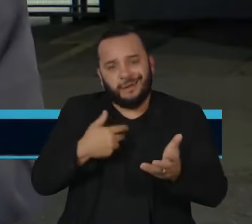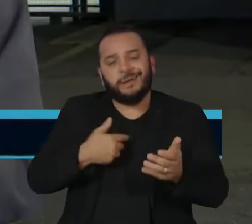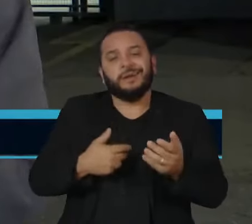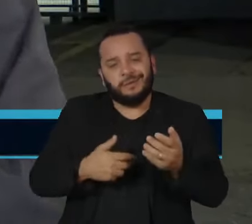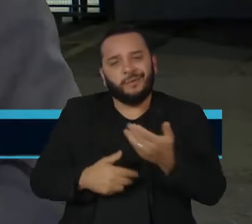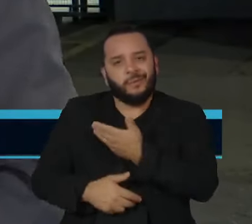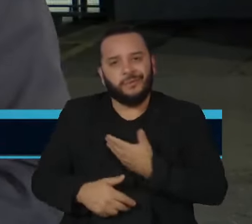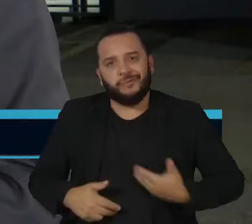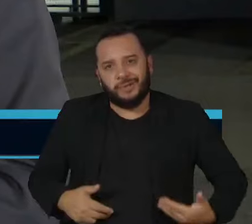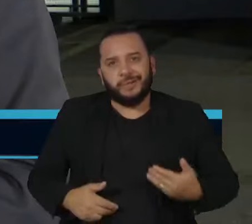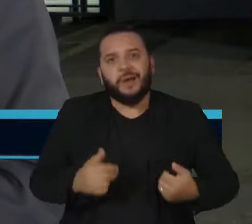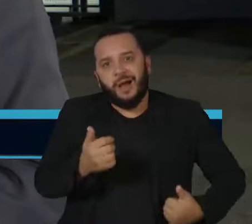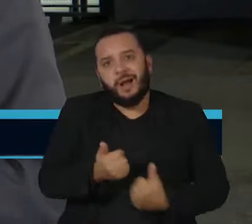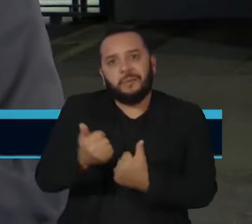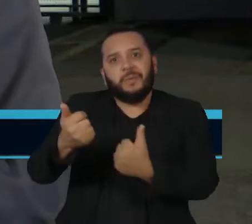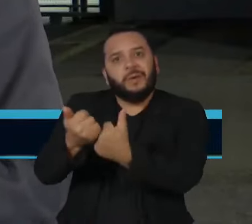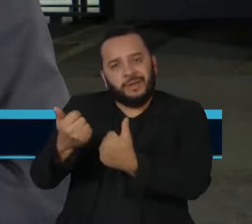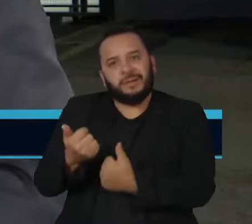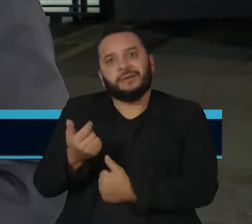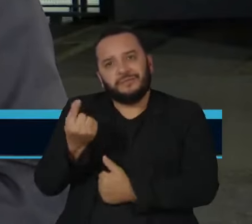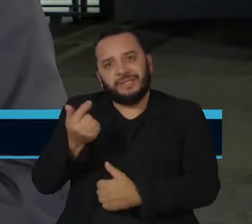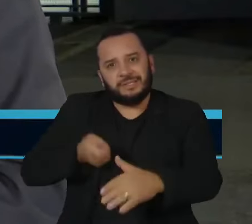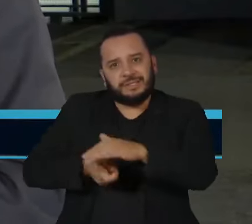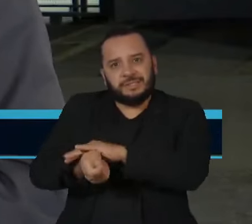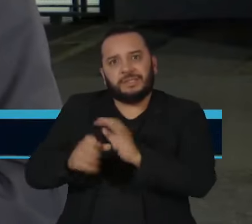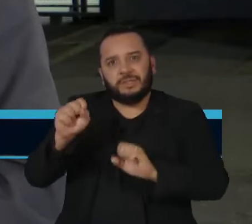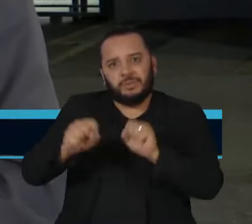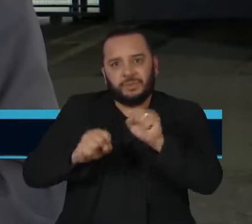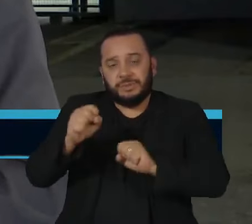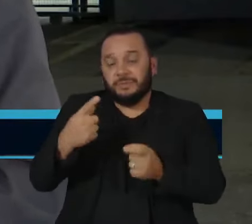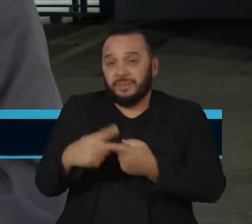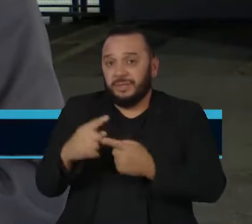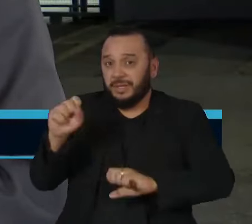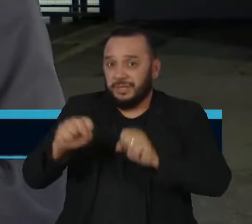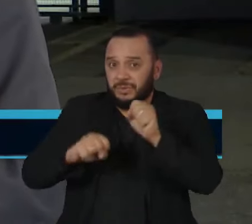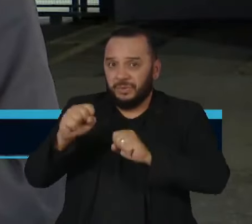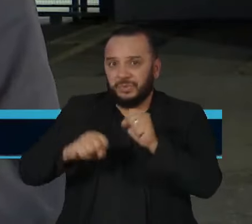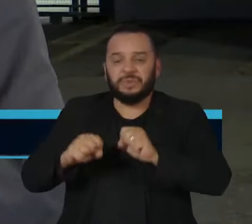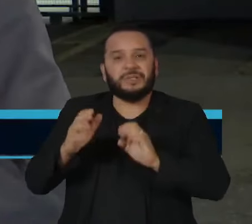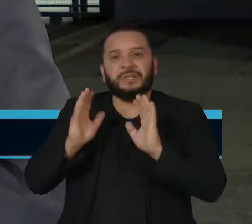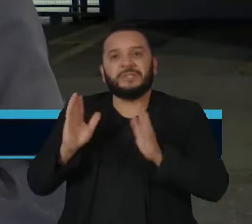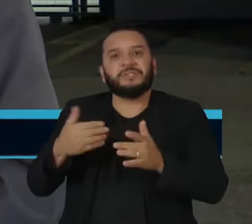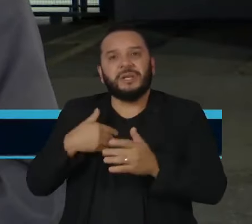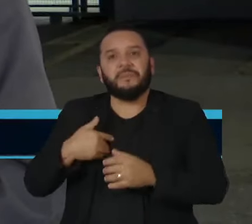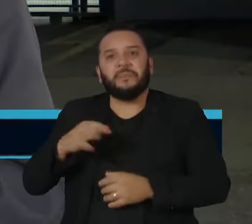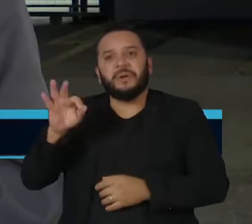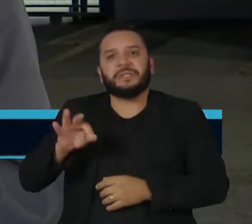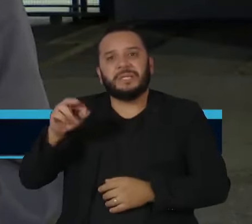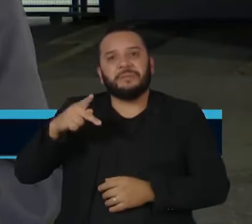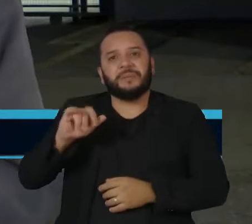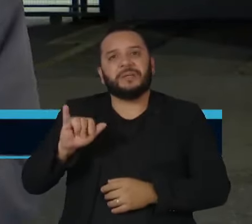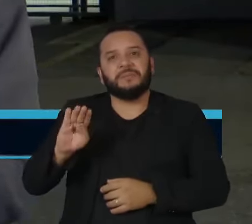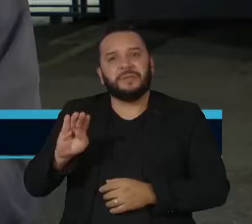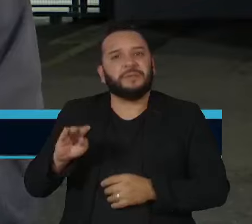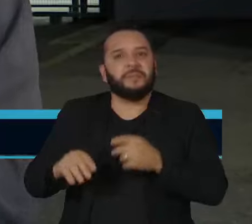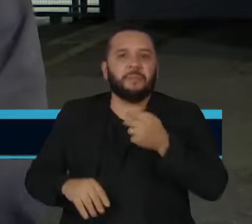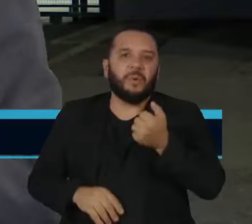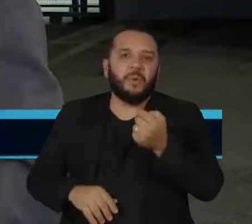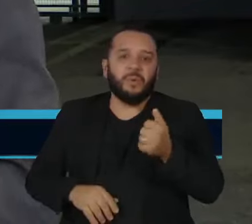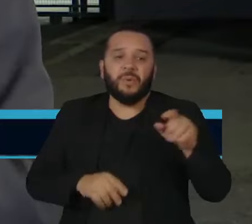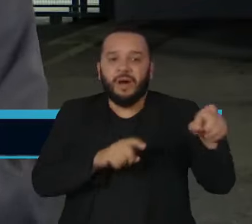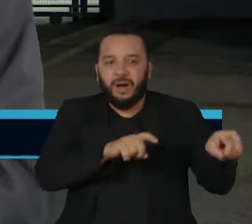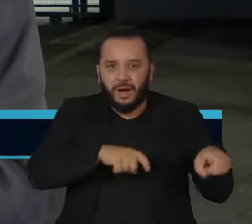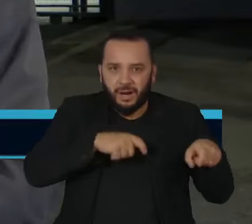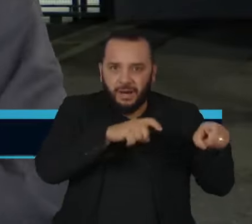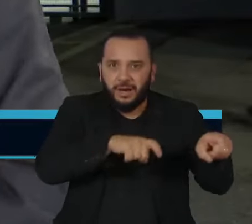financeiro do governo ao setor. A indústria vem perdendo participação do PIB. Na última década, por exemplo, enquanto o agro